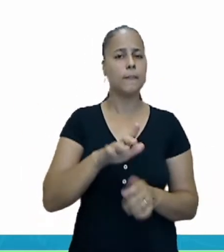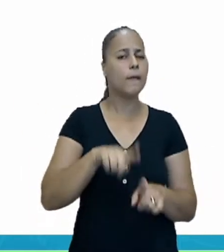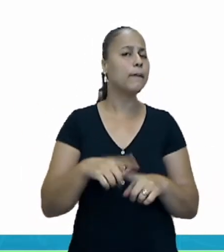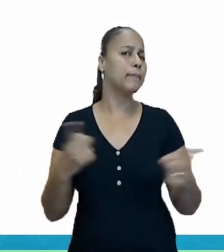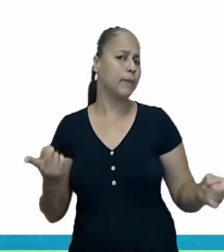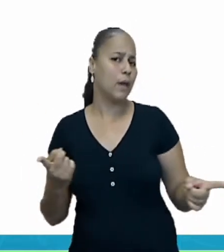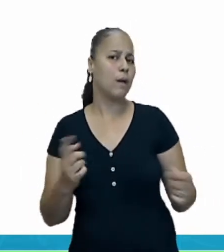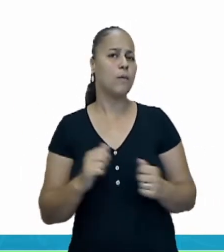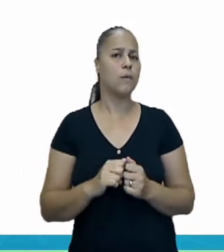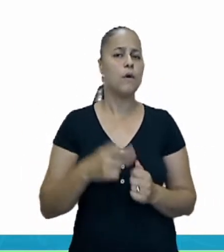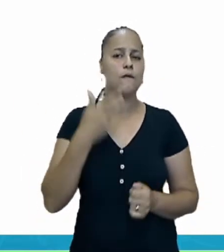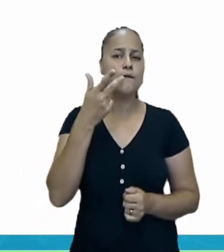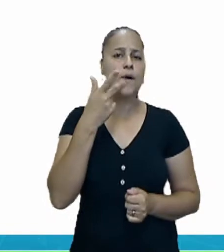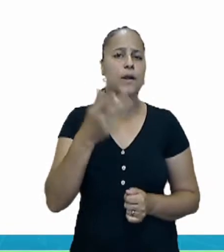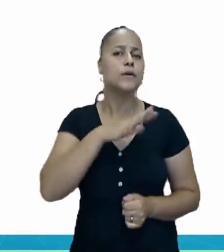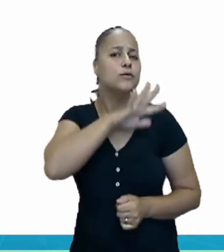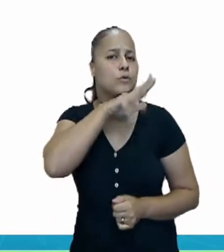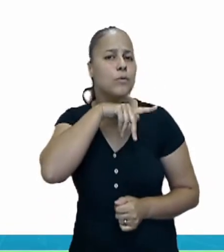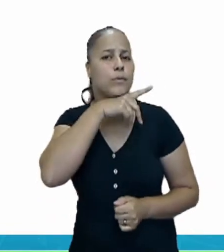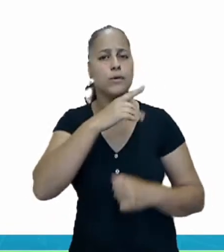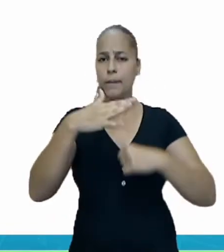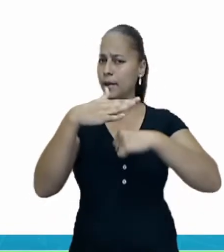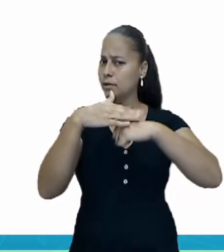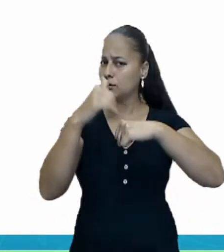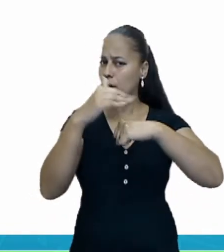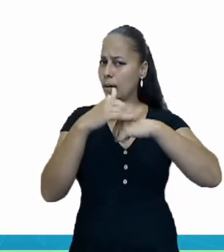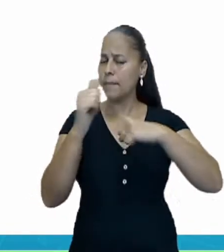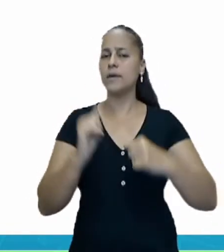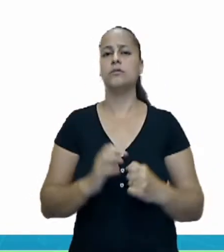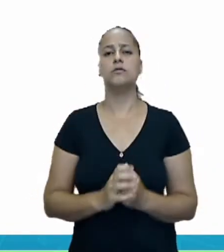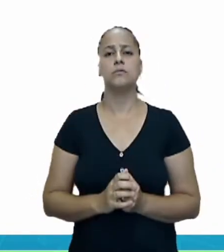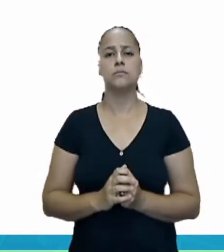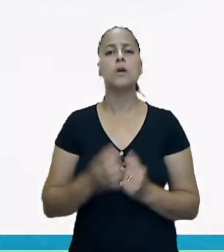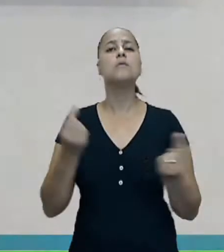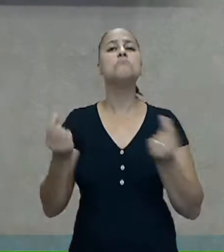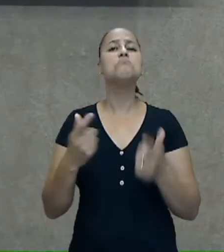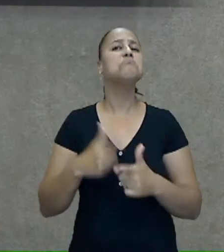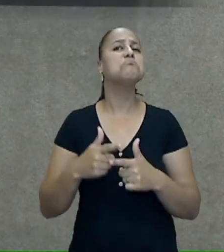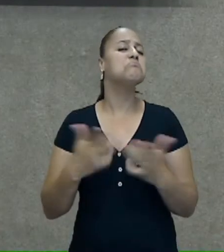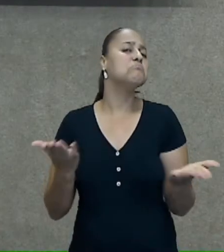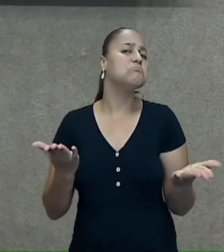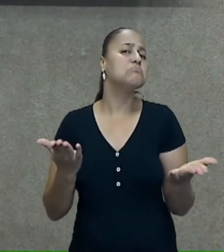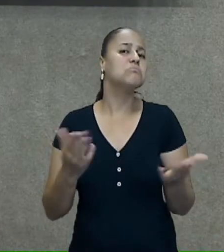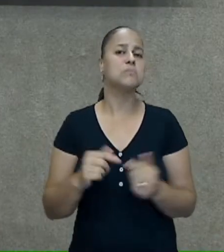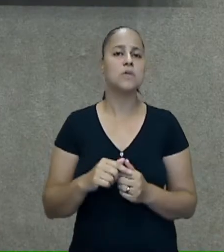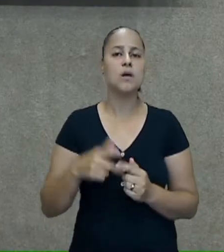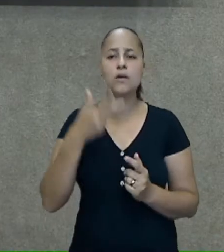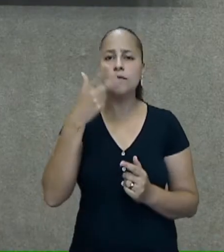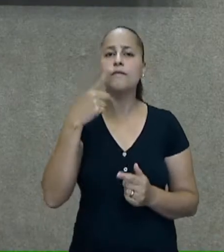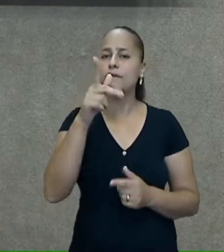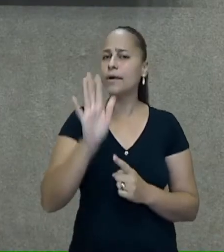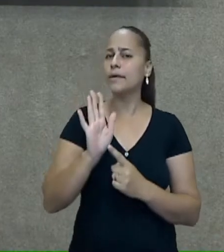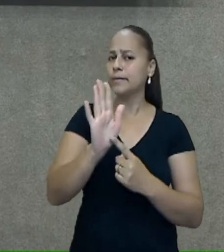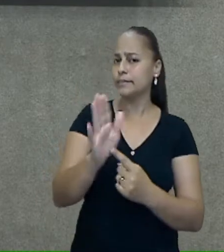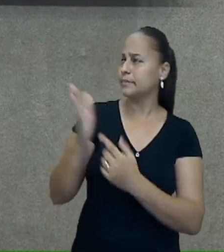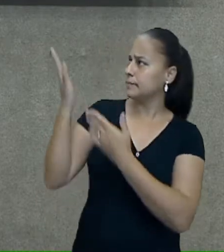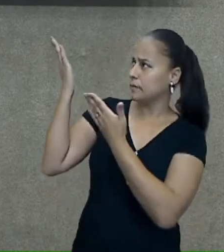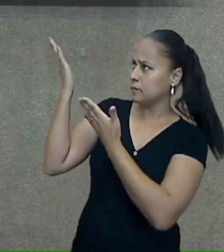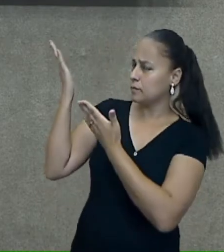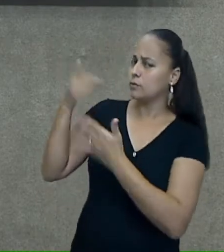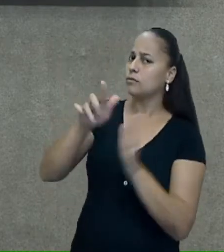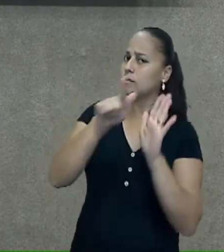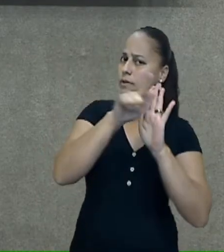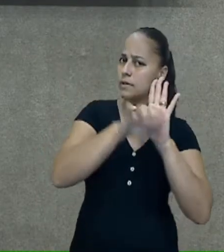falando sobre os animais domésticos. São aqueles, né, que como diz aqui no nosso